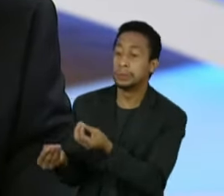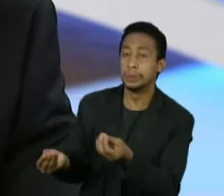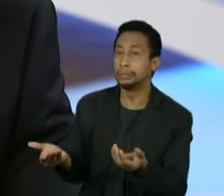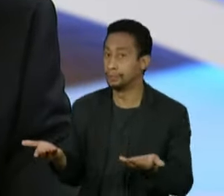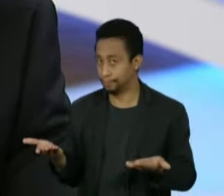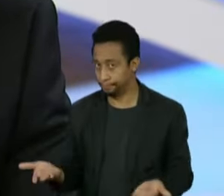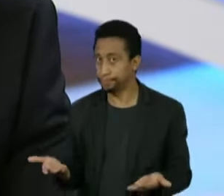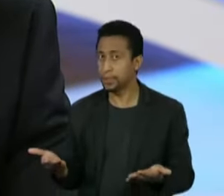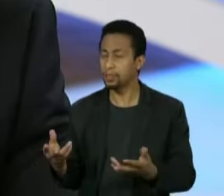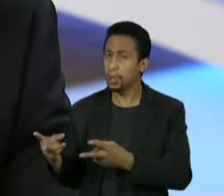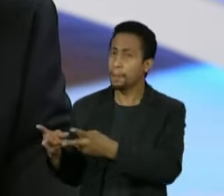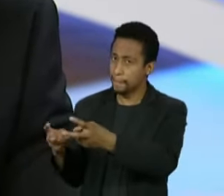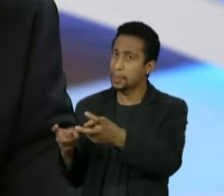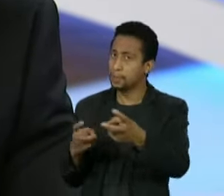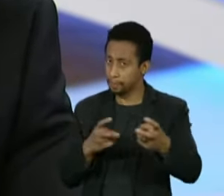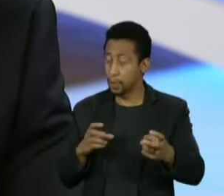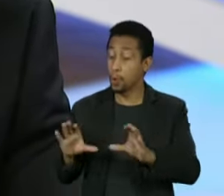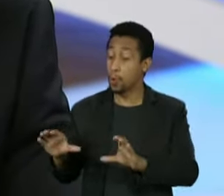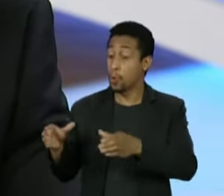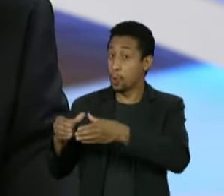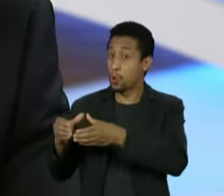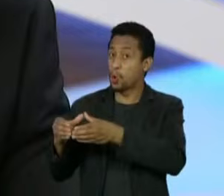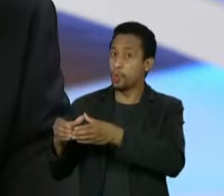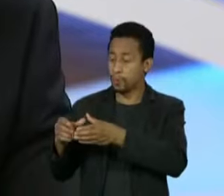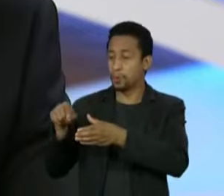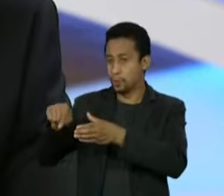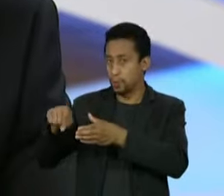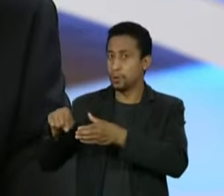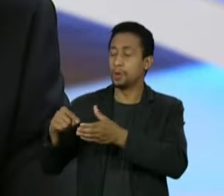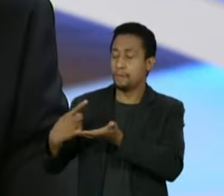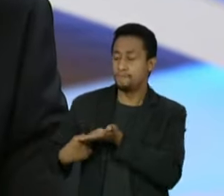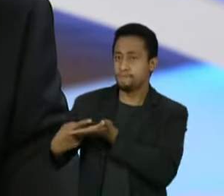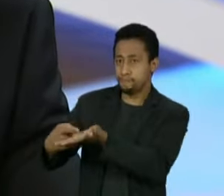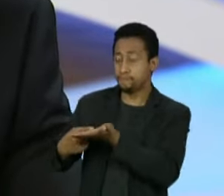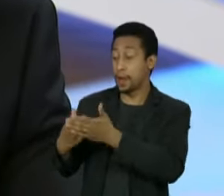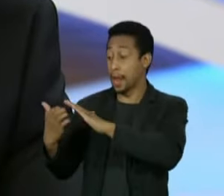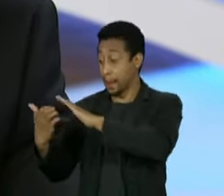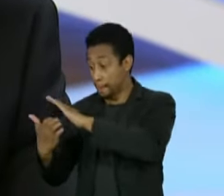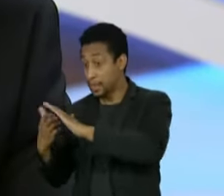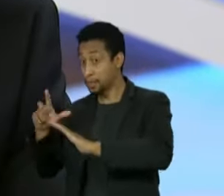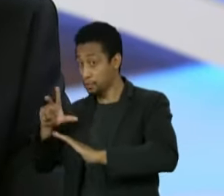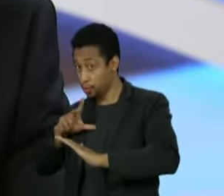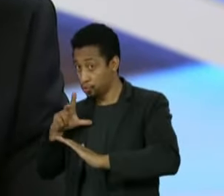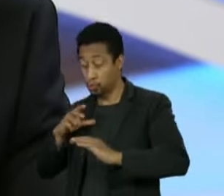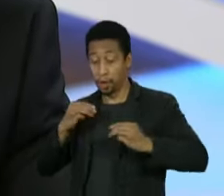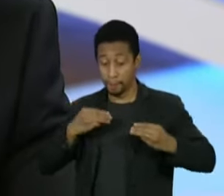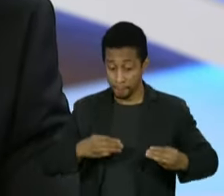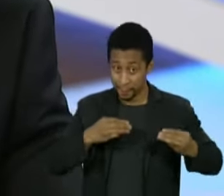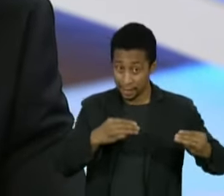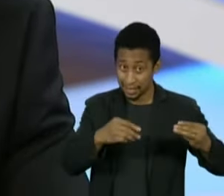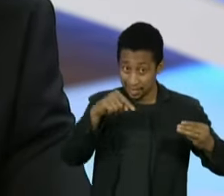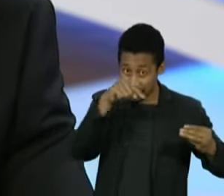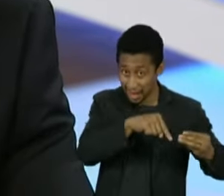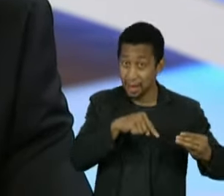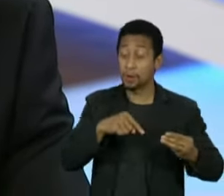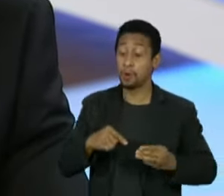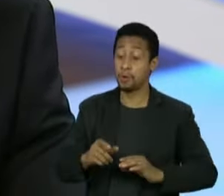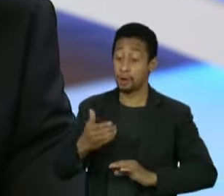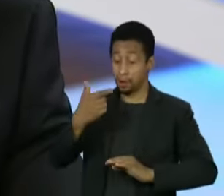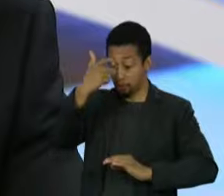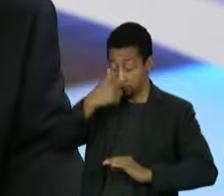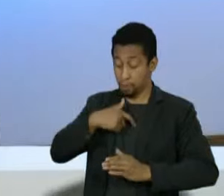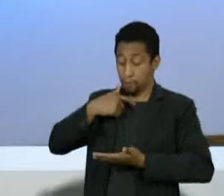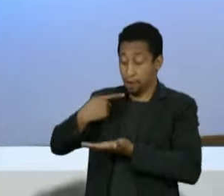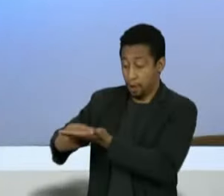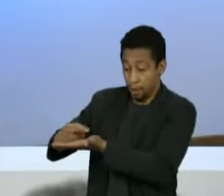identificou, que é a situação de lobby, com interferência dentro do Estado, com vantagem em contratação, ela só acontece quando tem um agente político forte que dê